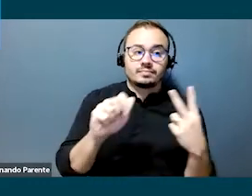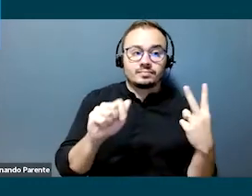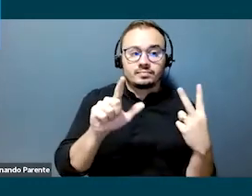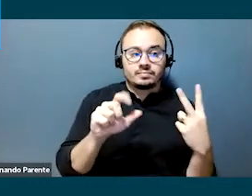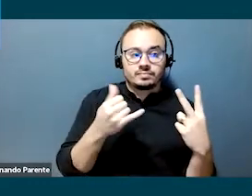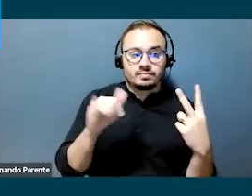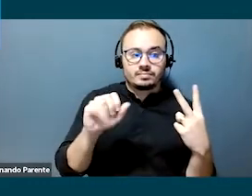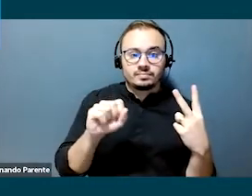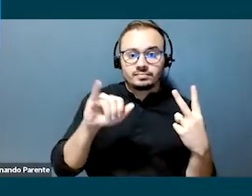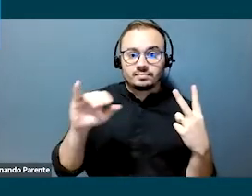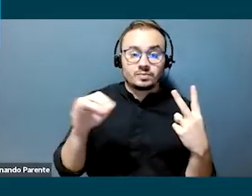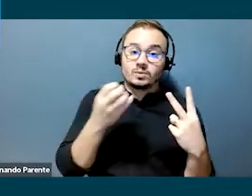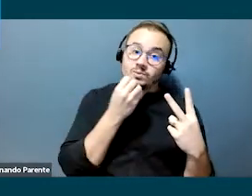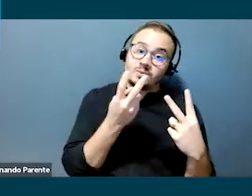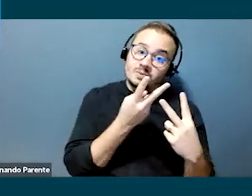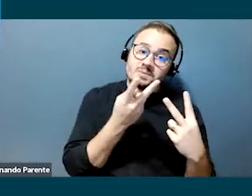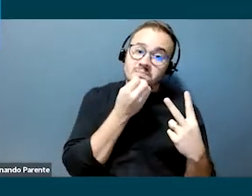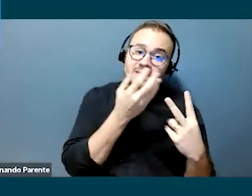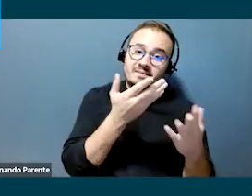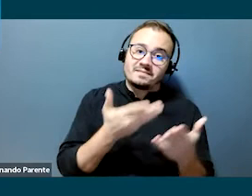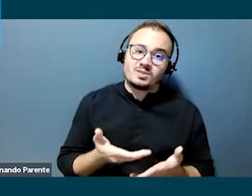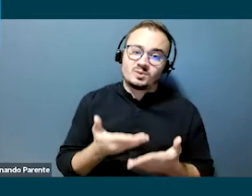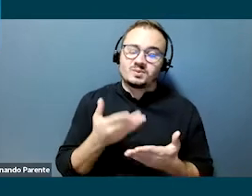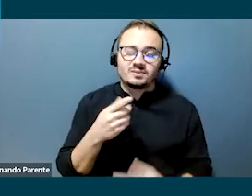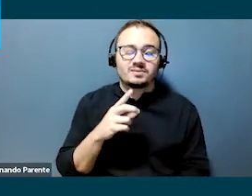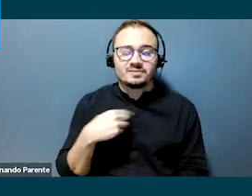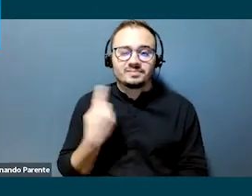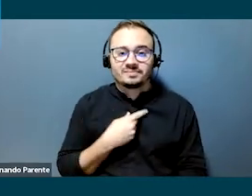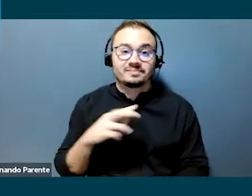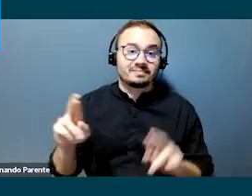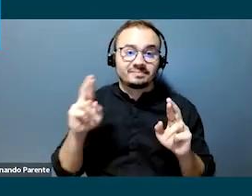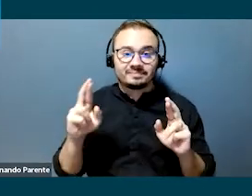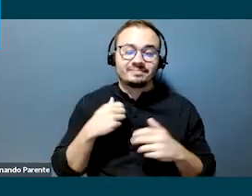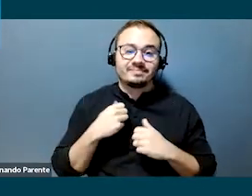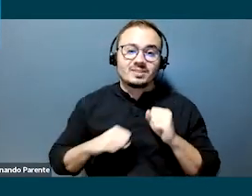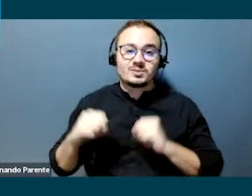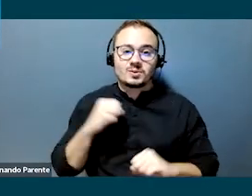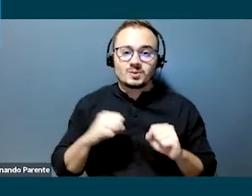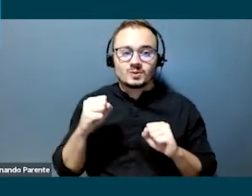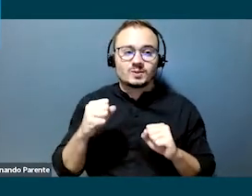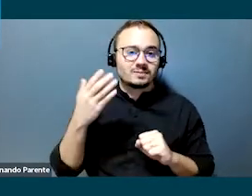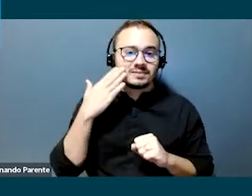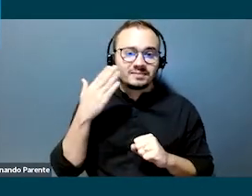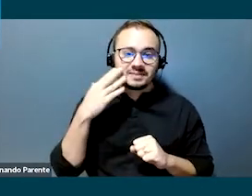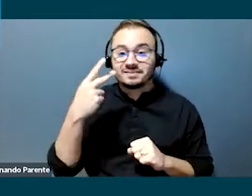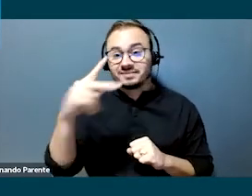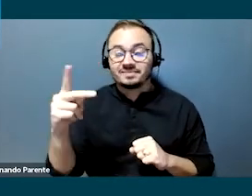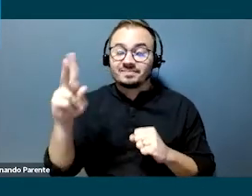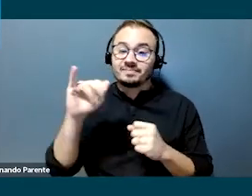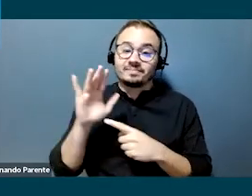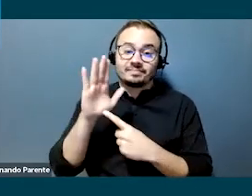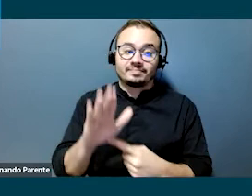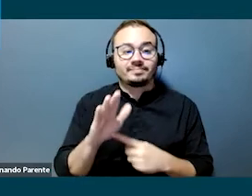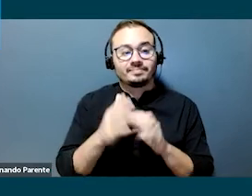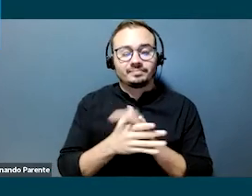Souza. Camila e Aloysio, sejam muito bem-vindos. Vai ser um prazer ouvir esse compartilhamento de vocês, tá? A sala técnica de pôr